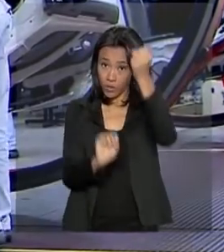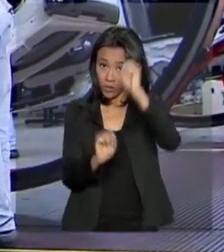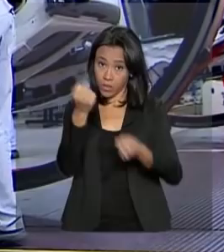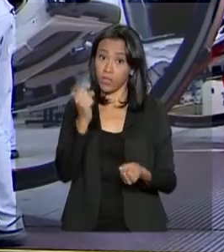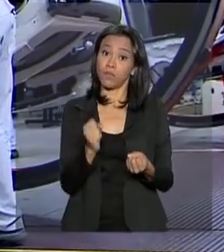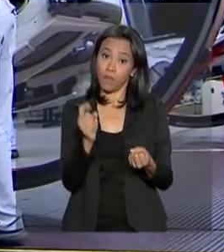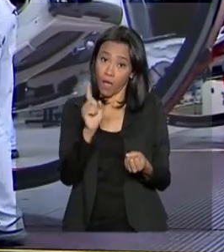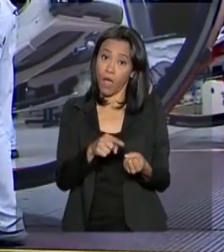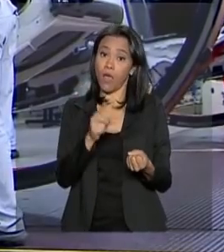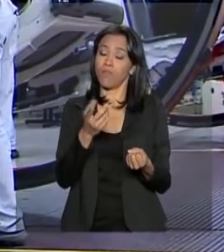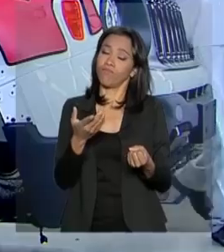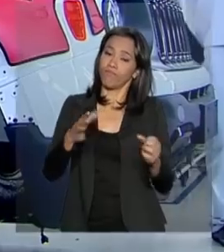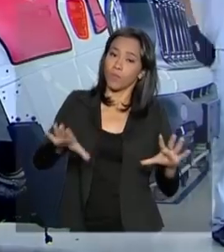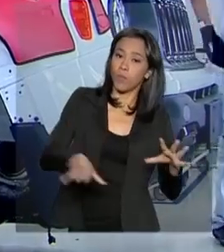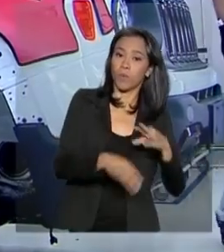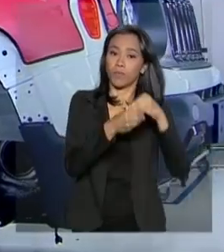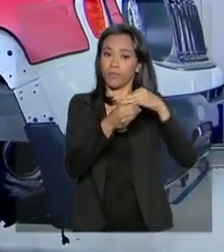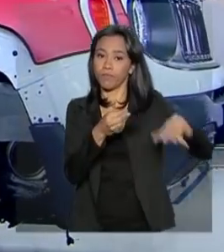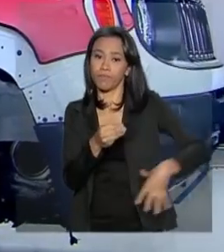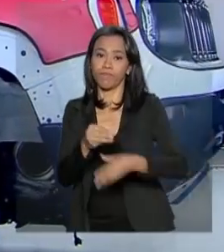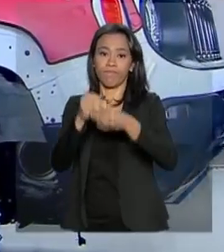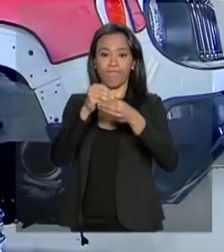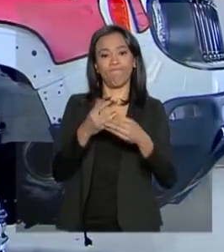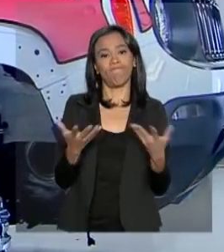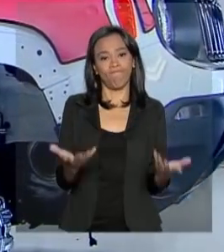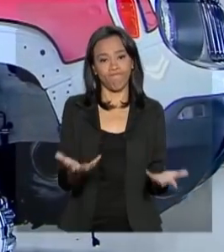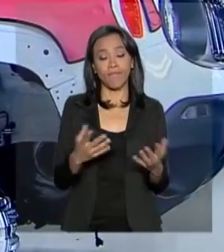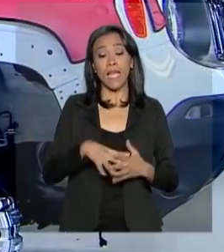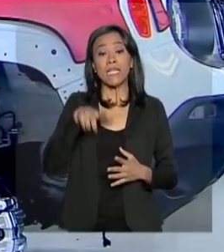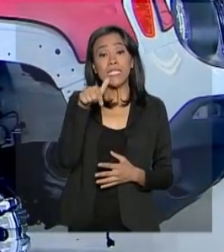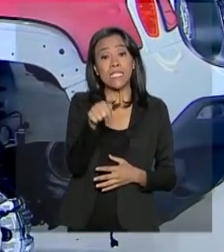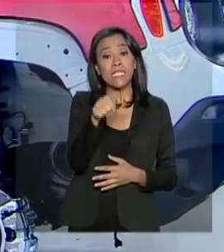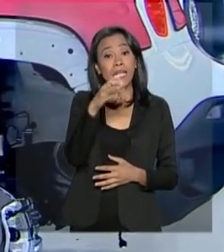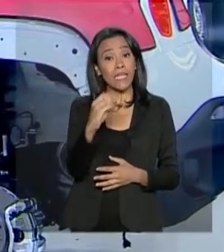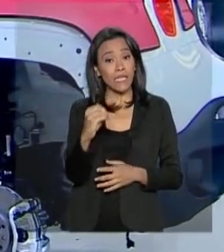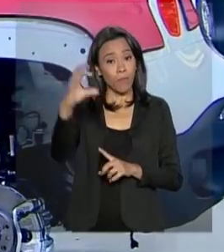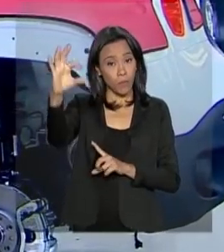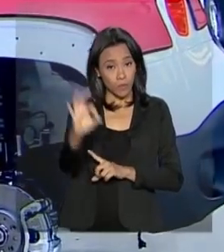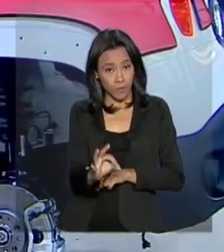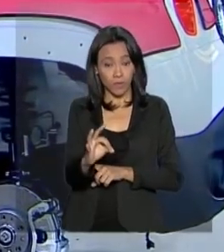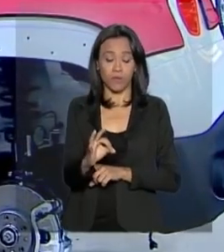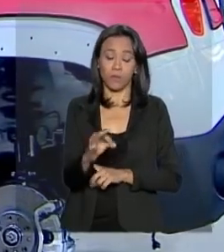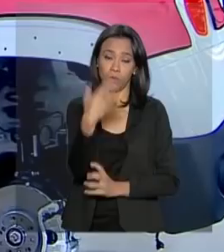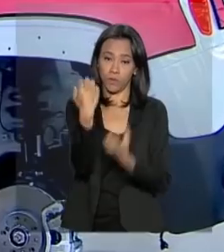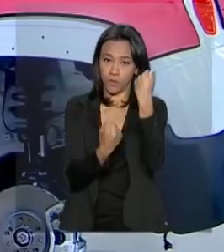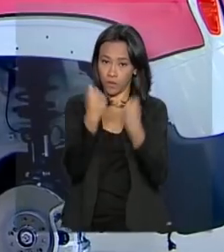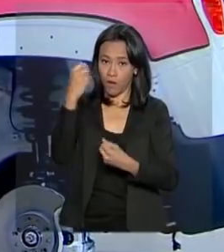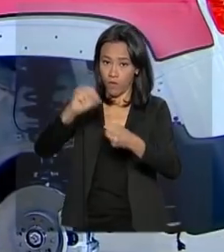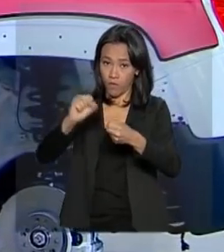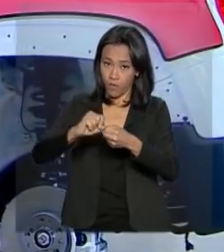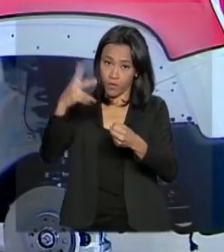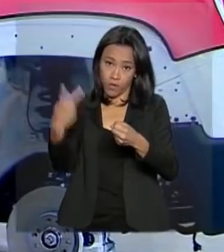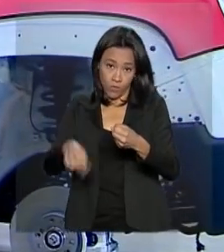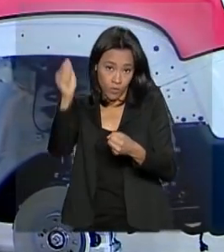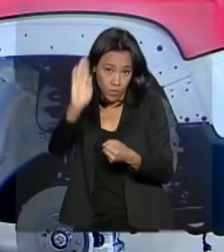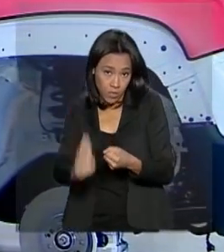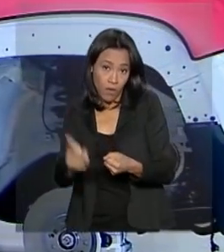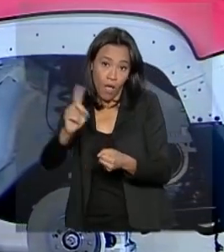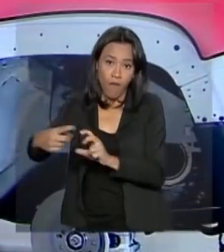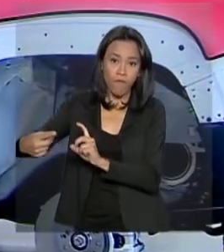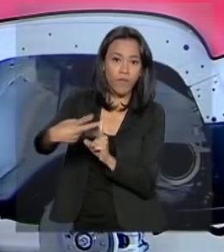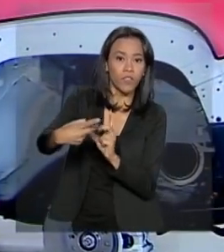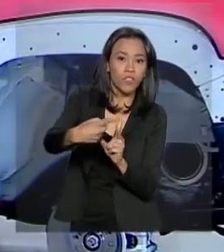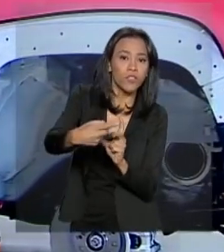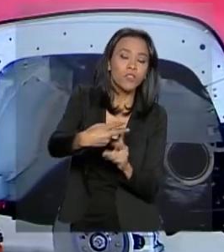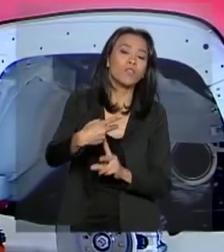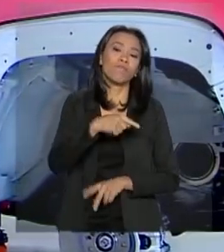são complementares. Só para ter uma ideia, 70% dos veículos produzidos no Brasil são exportados